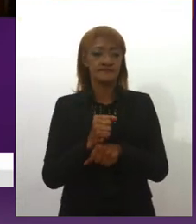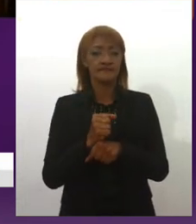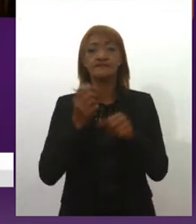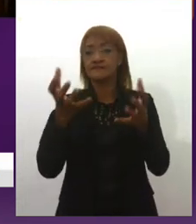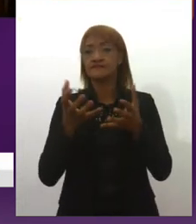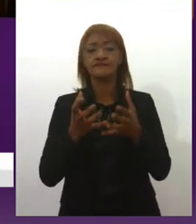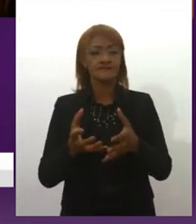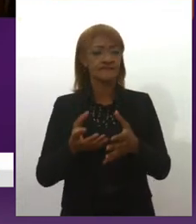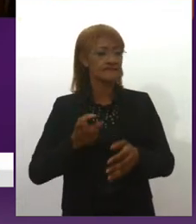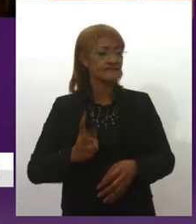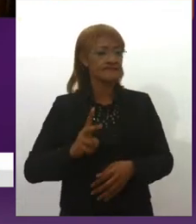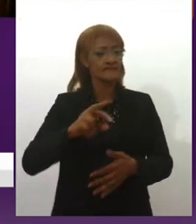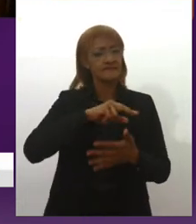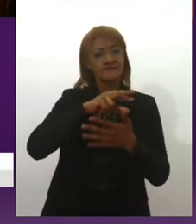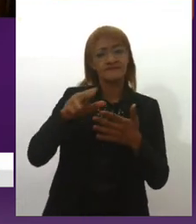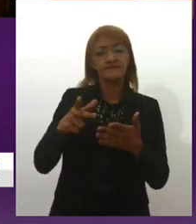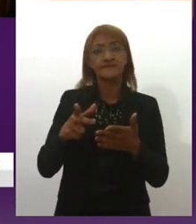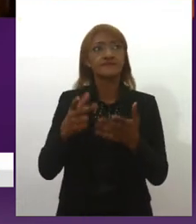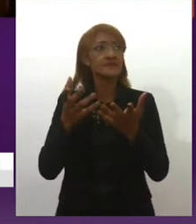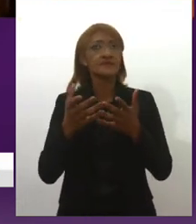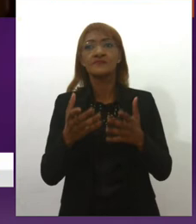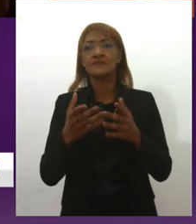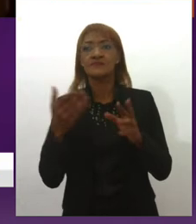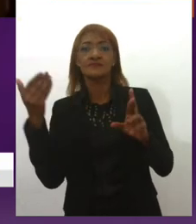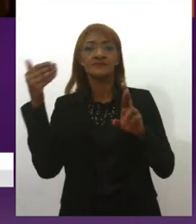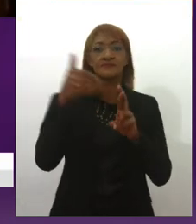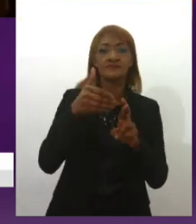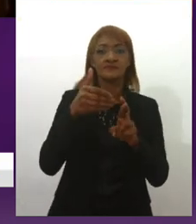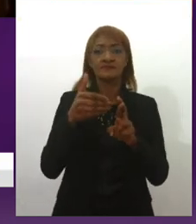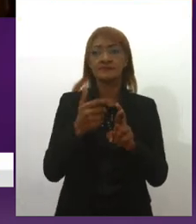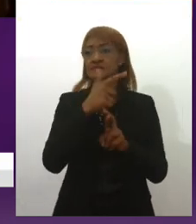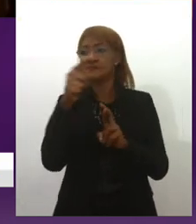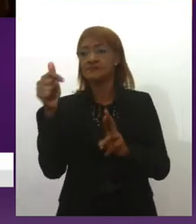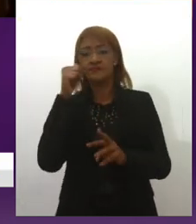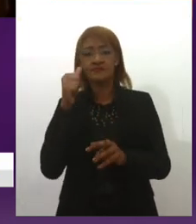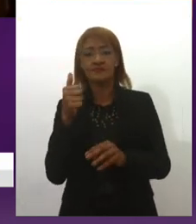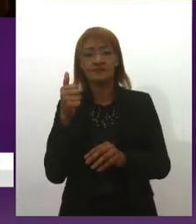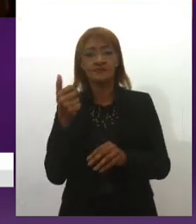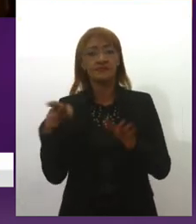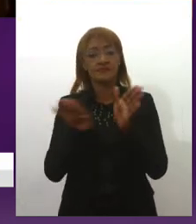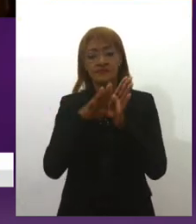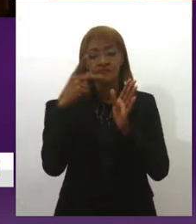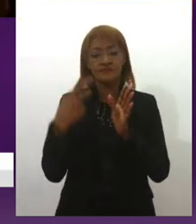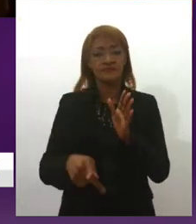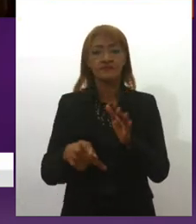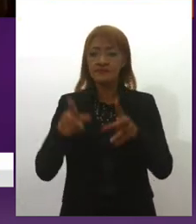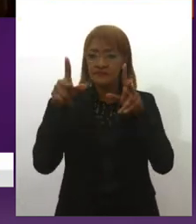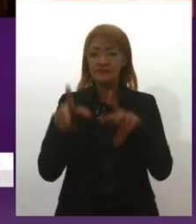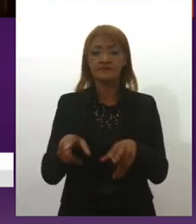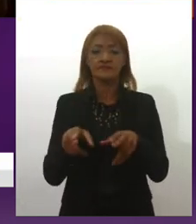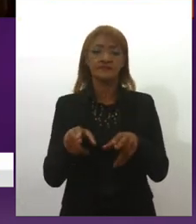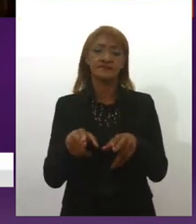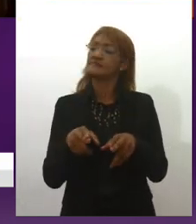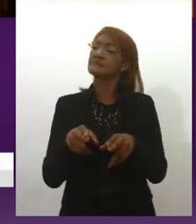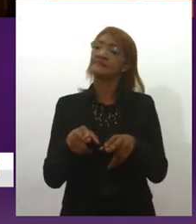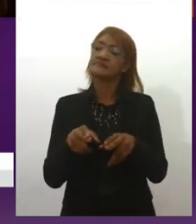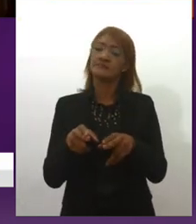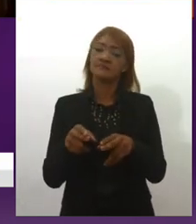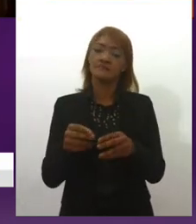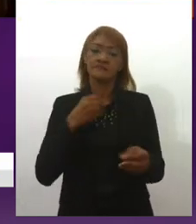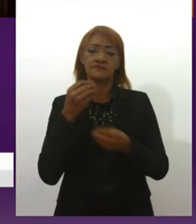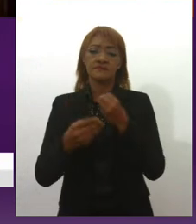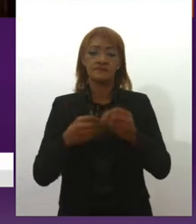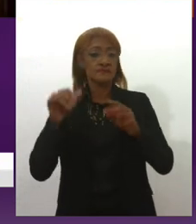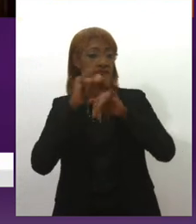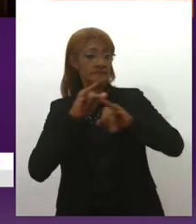uma delas, eu quero abrir portas, eu quero que venham muitas mulheres, né, que venham nesse caminho também, então assim, quando eu divulgo que eu